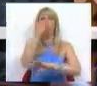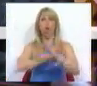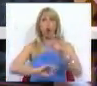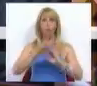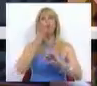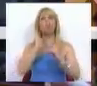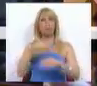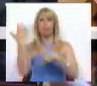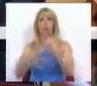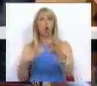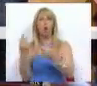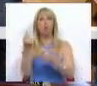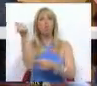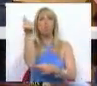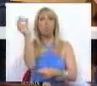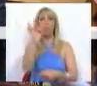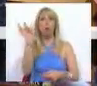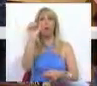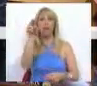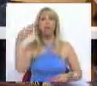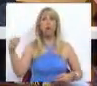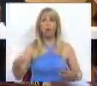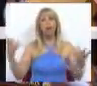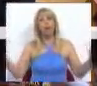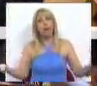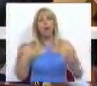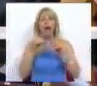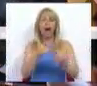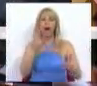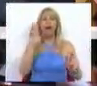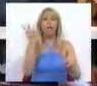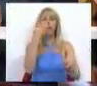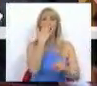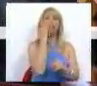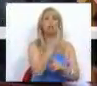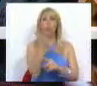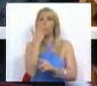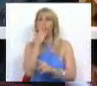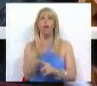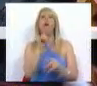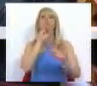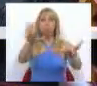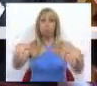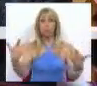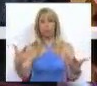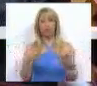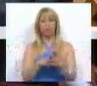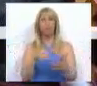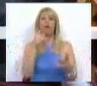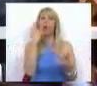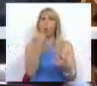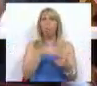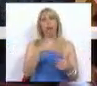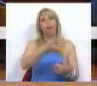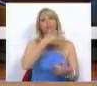Sendo assim, senhora deputada, há duas atitudes possíveis perante esta circunstância. Que é o discurso que a senhora faz. O tratado é